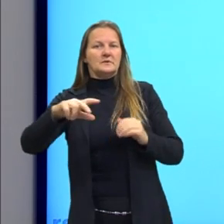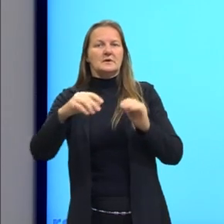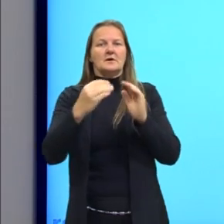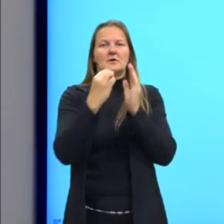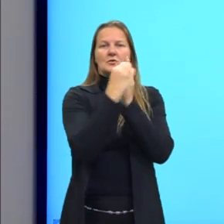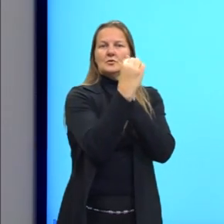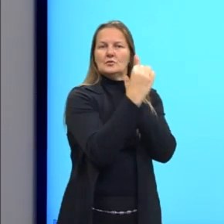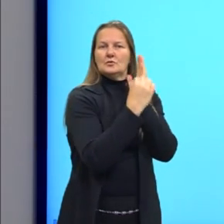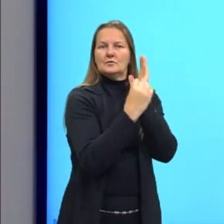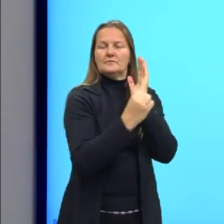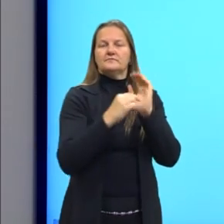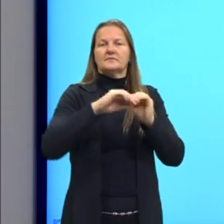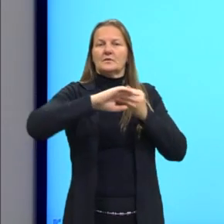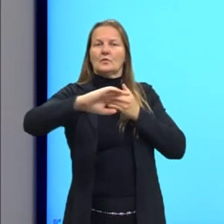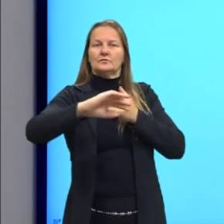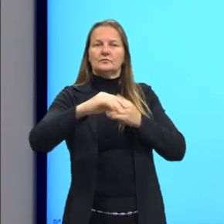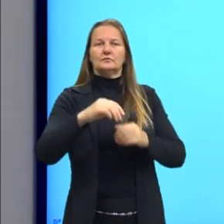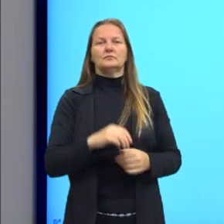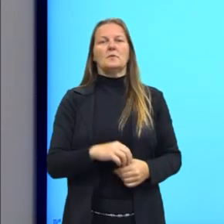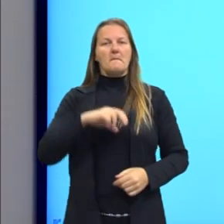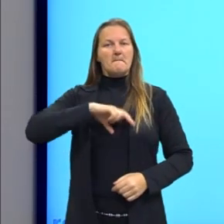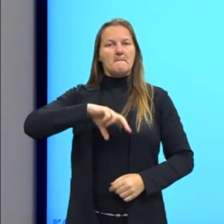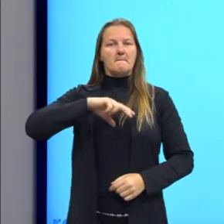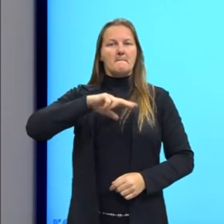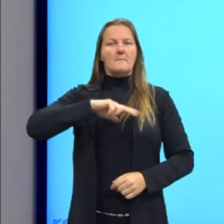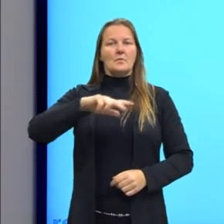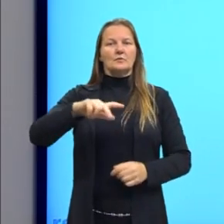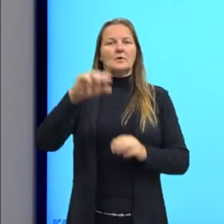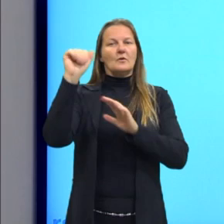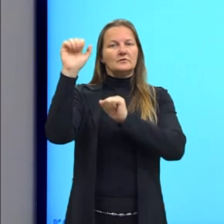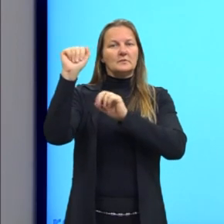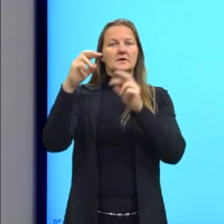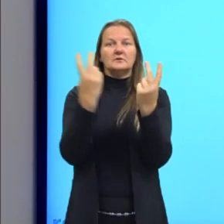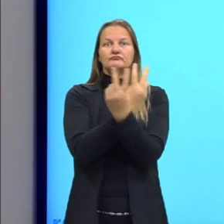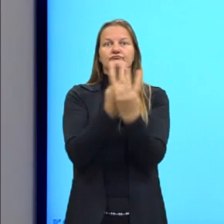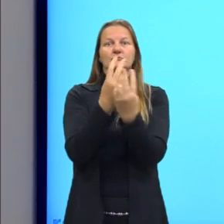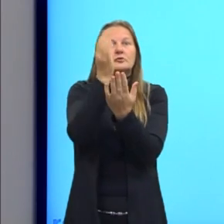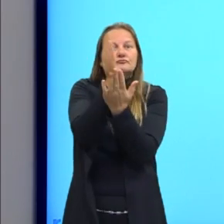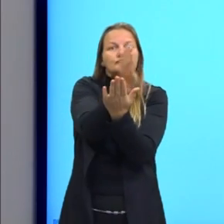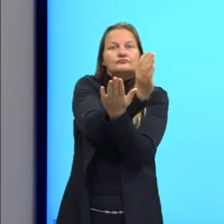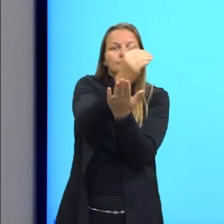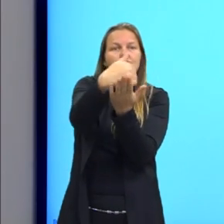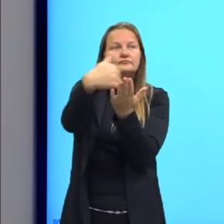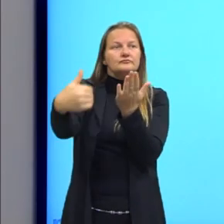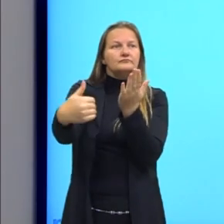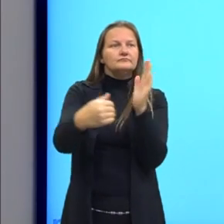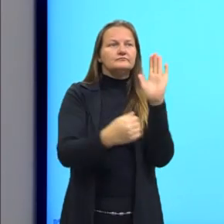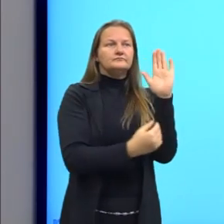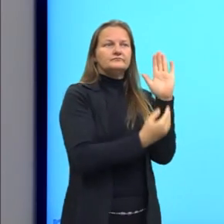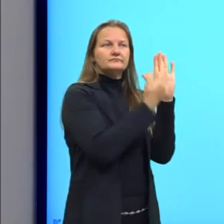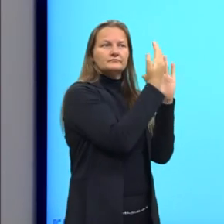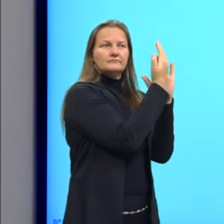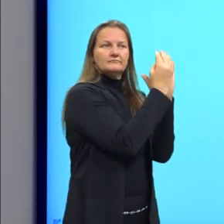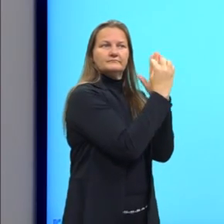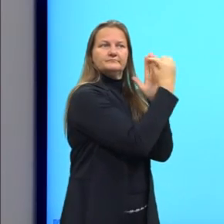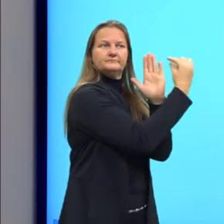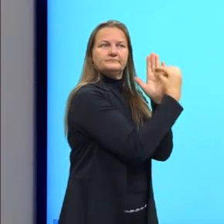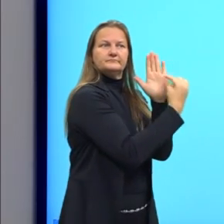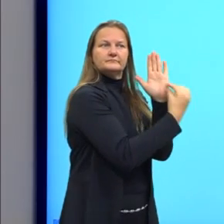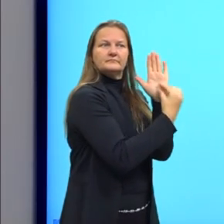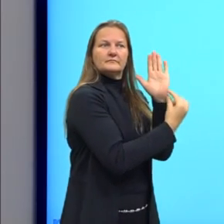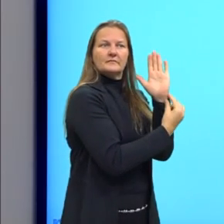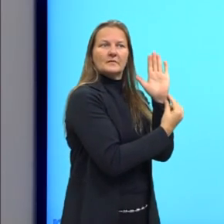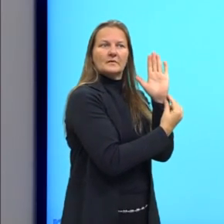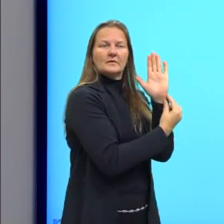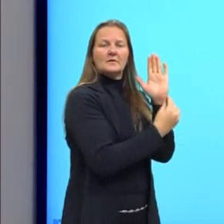léguas, A partir da ilha de Cabo Verde, para o oeste, esse território é todo